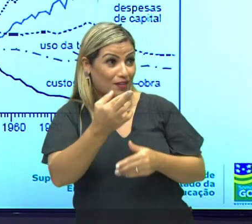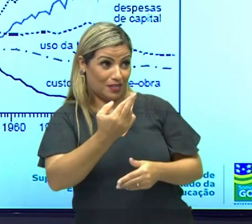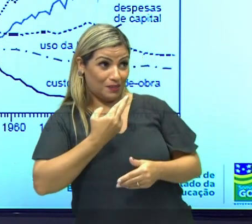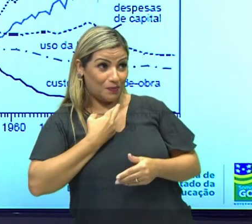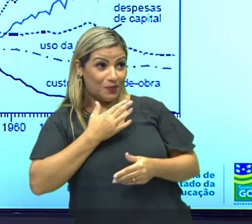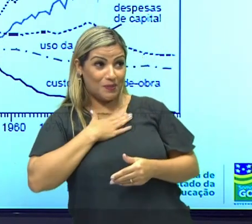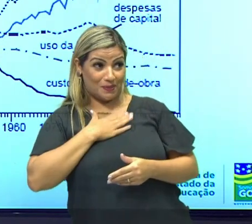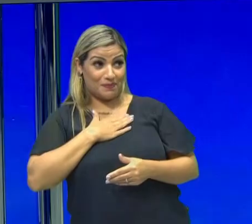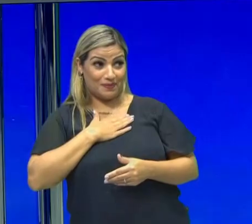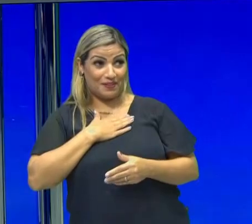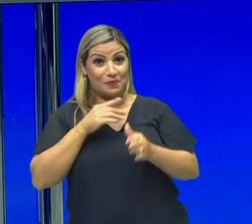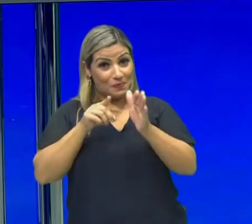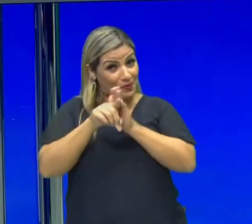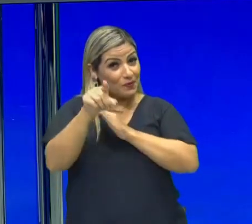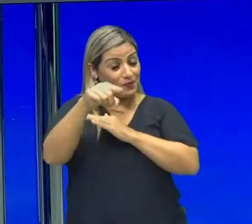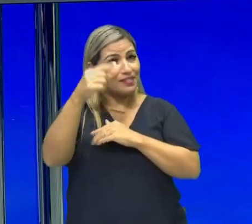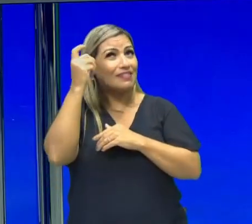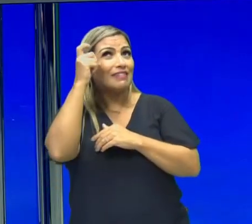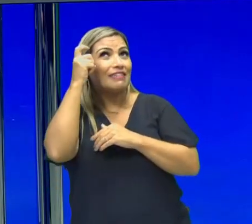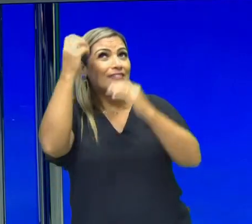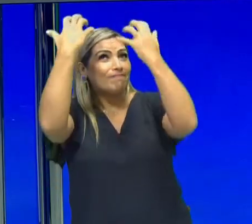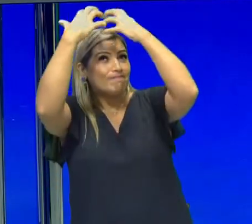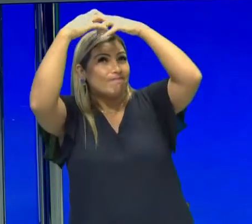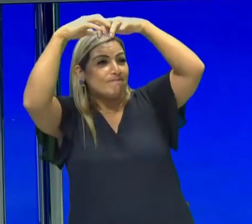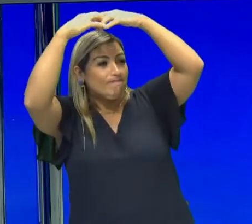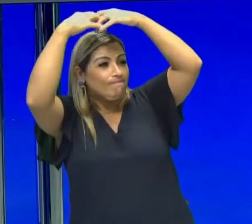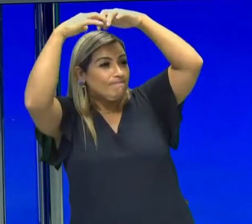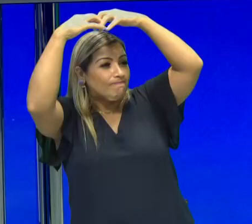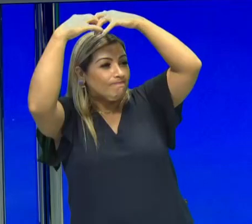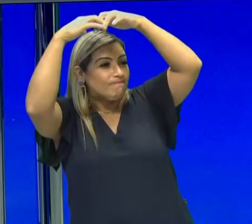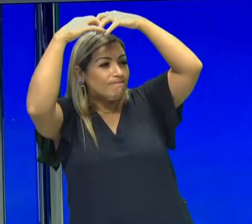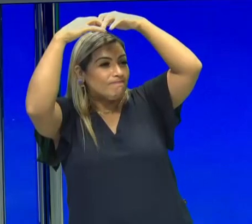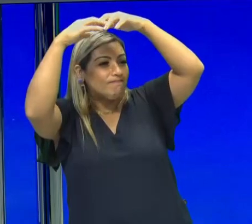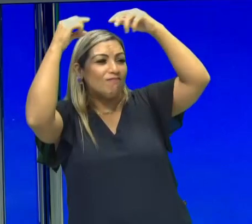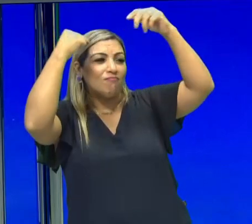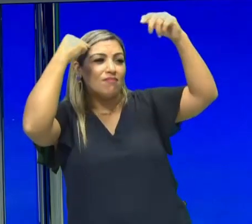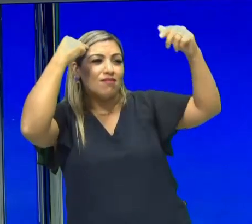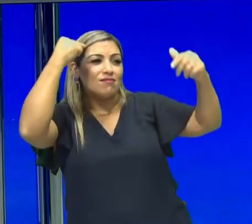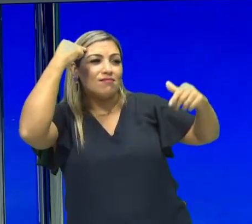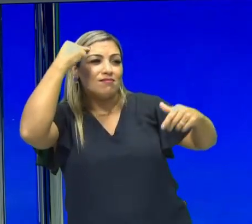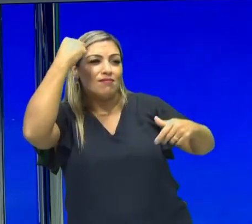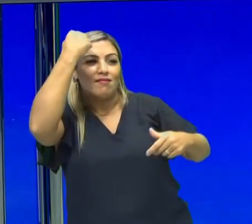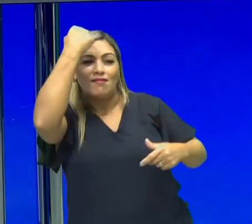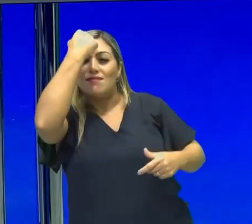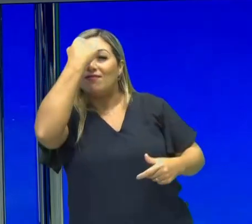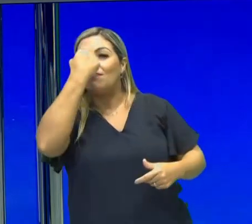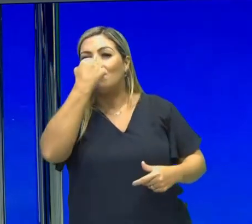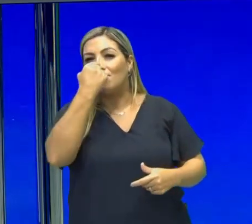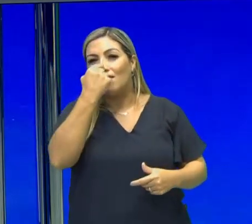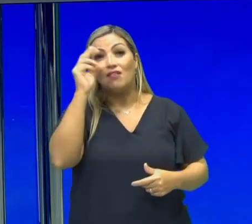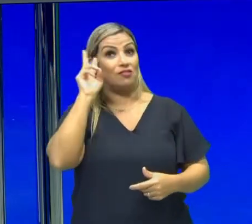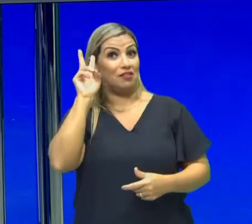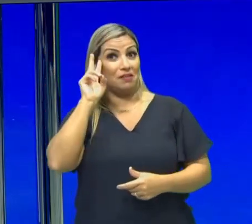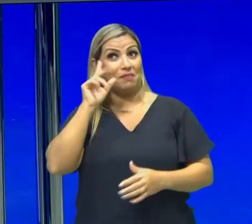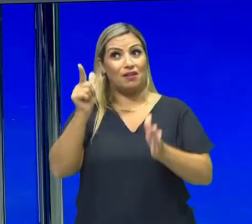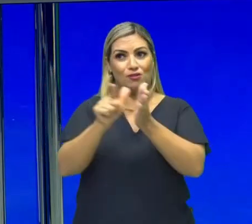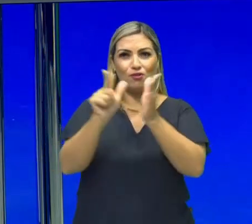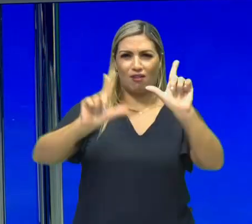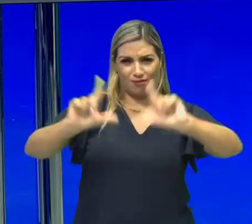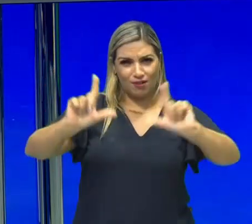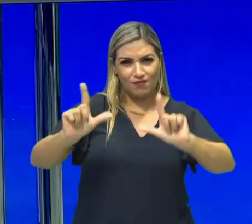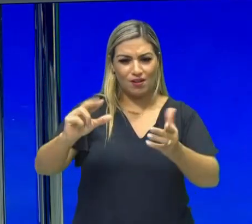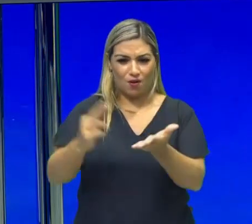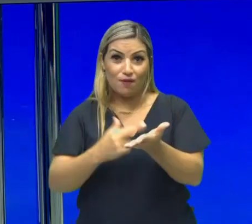Responda. Quando eu fazer essa pergunta, tenta trazer na sua mente, na sua... fazer uma imagem, lembrar do que você viu em jornais,